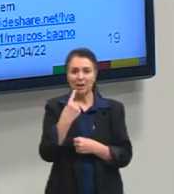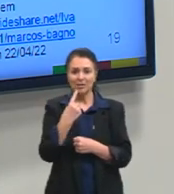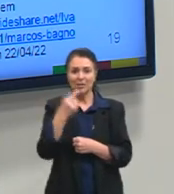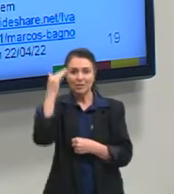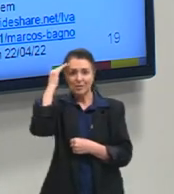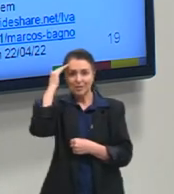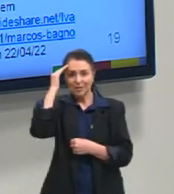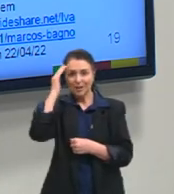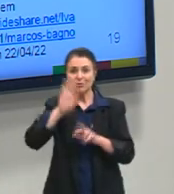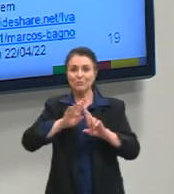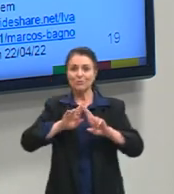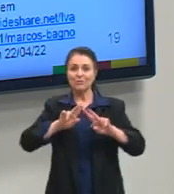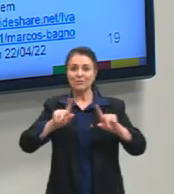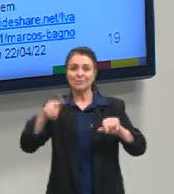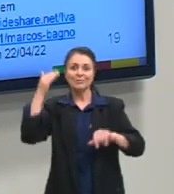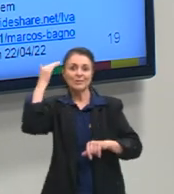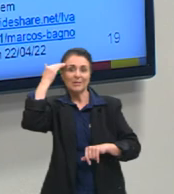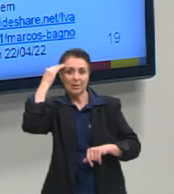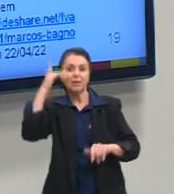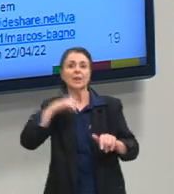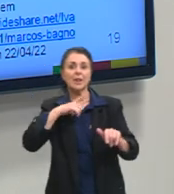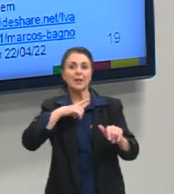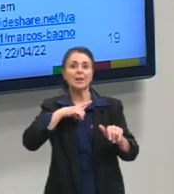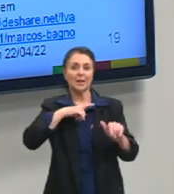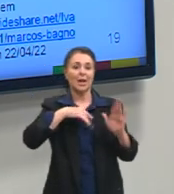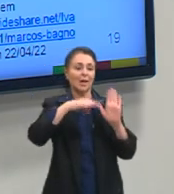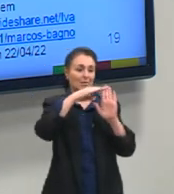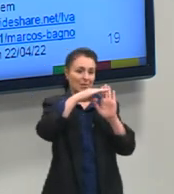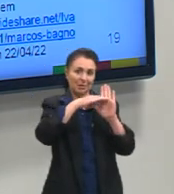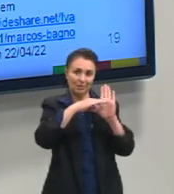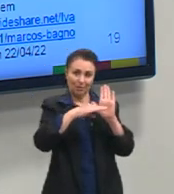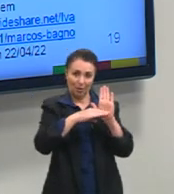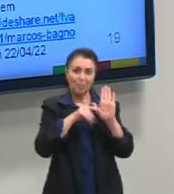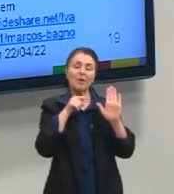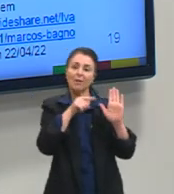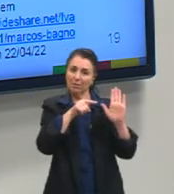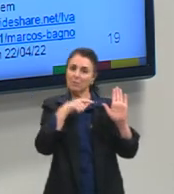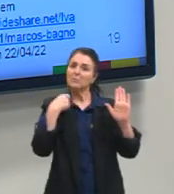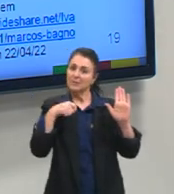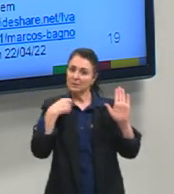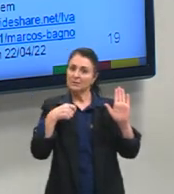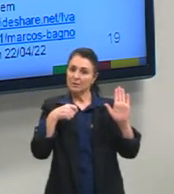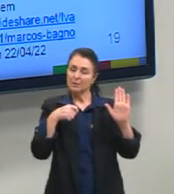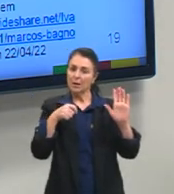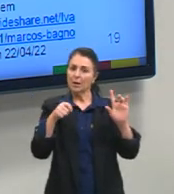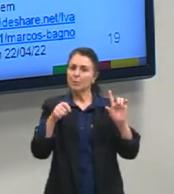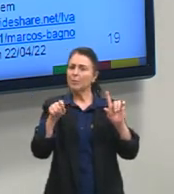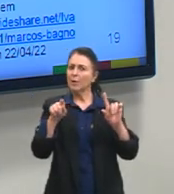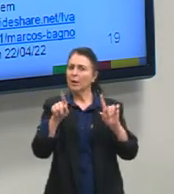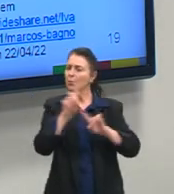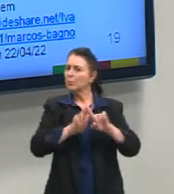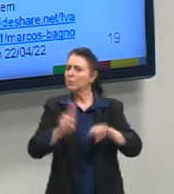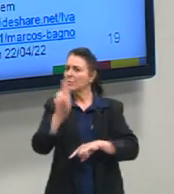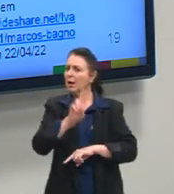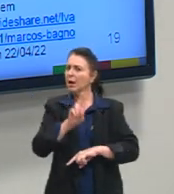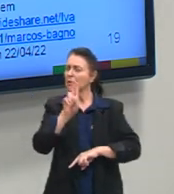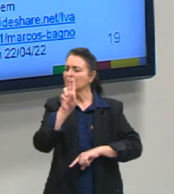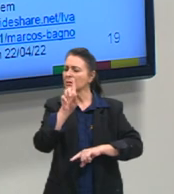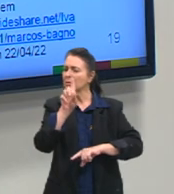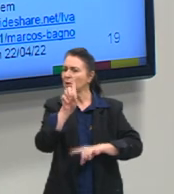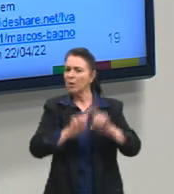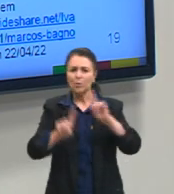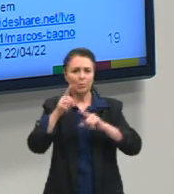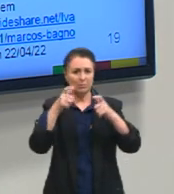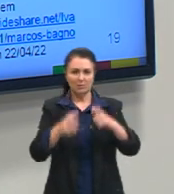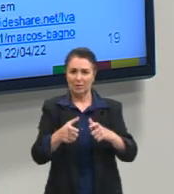vicioso. Entender que as normas existem, elas estão lá, e elas são necessárias em determinados usos. Mas, a